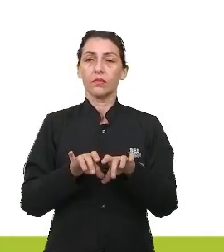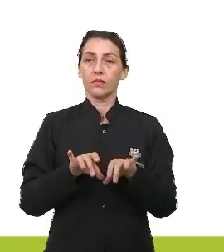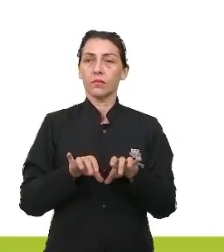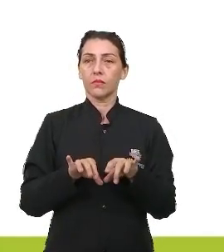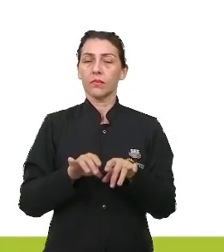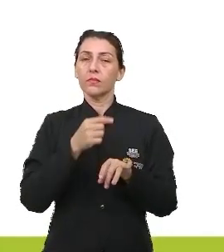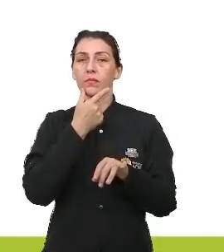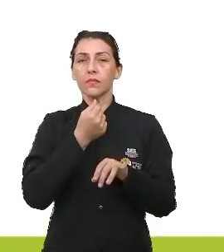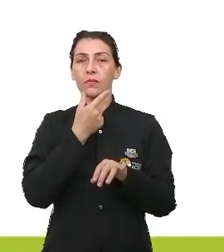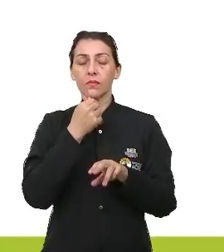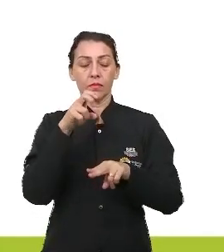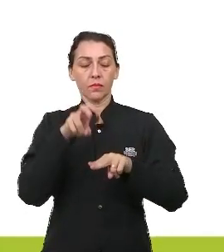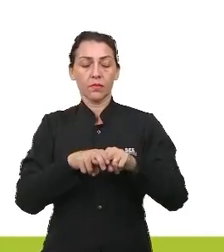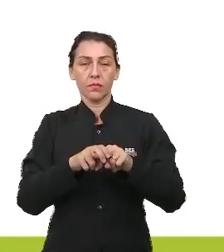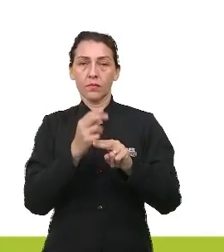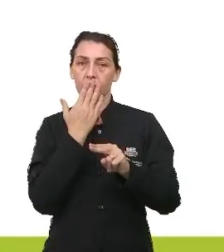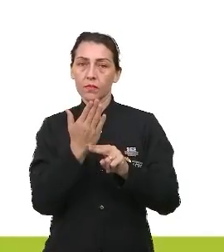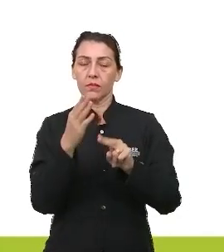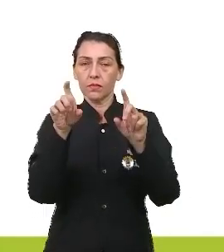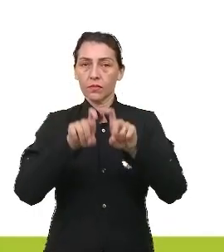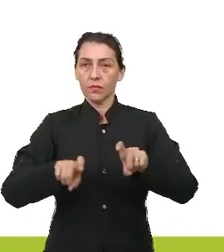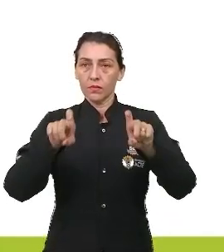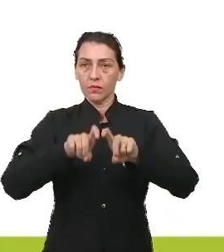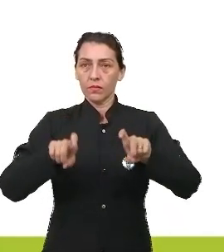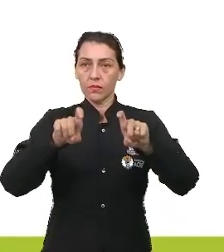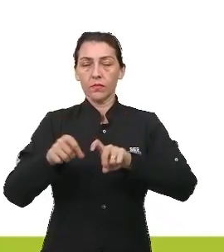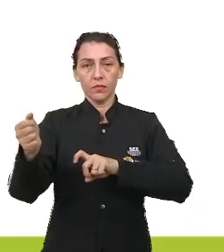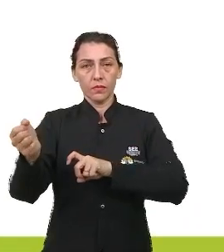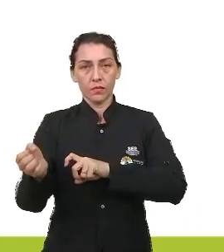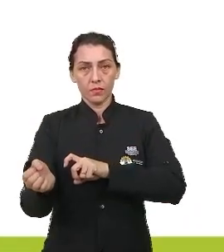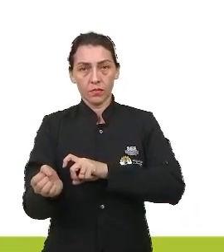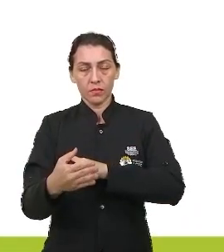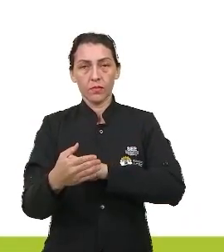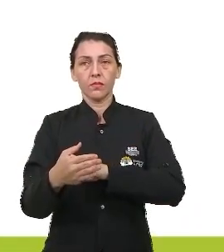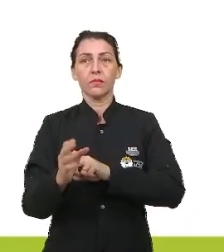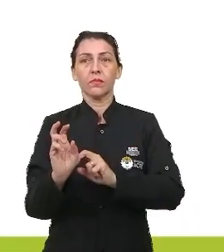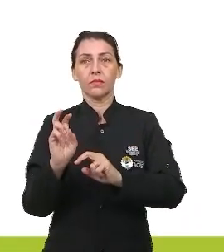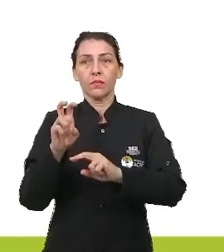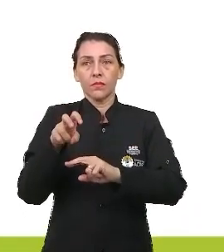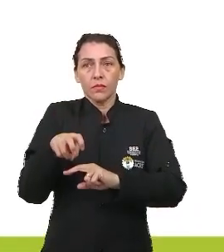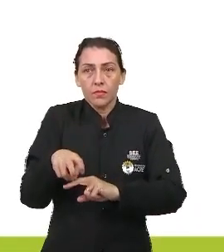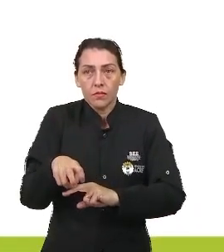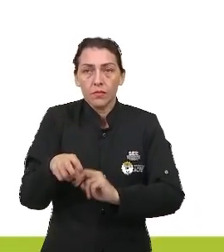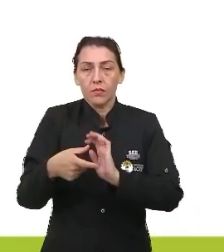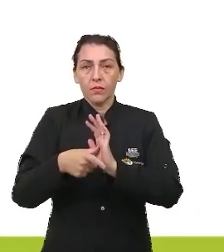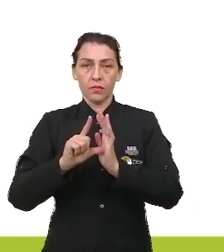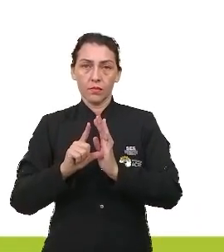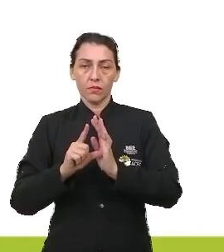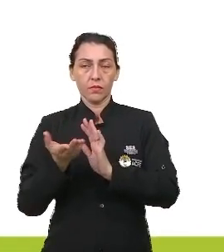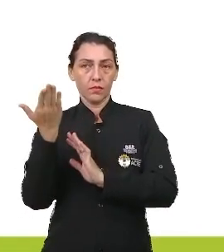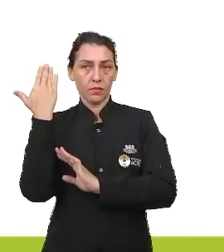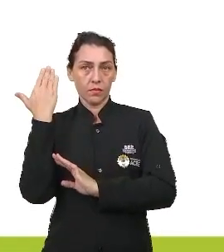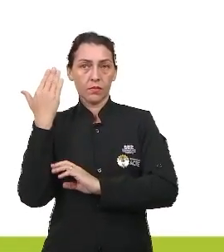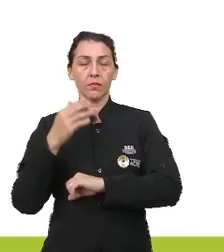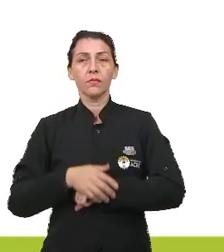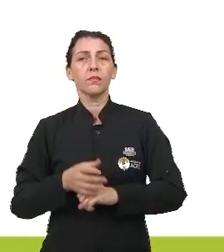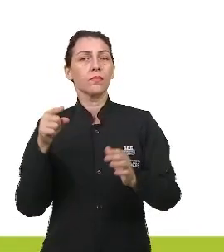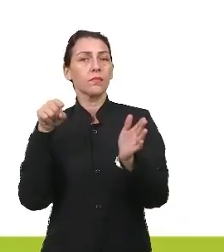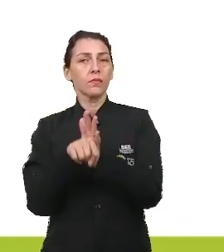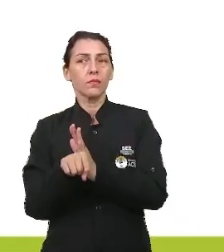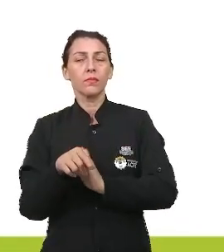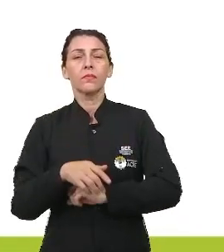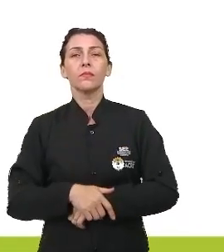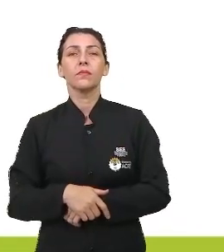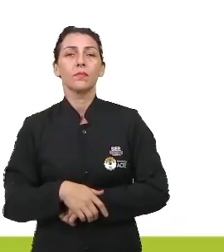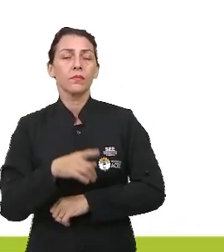temos um homem sentado à frente do computador, novamente, encurvado, como era lá atrás. E aí pergunta